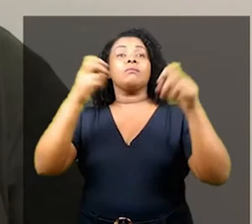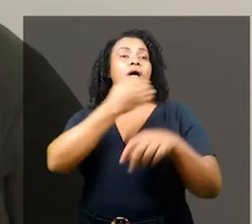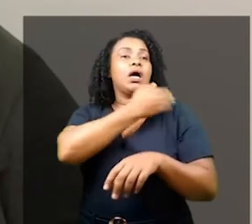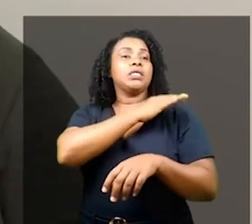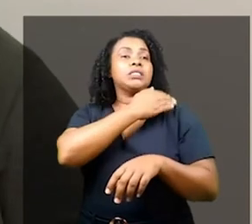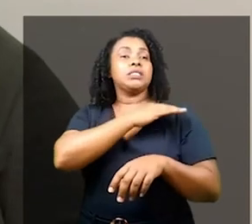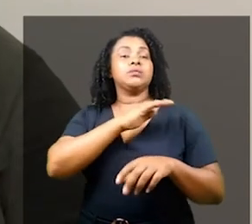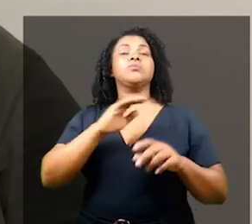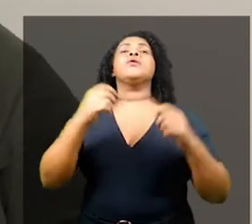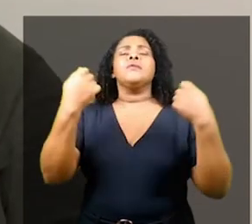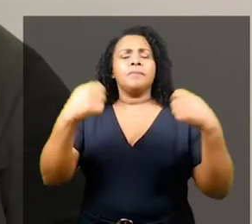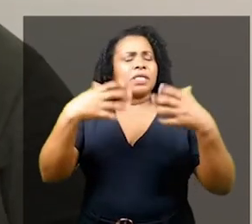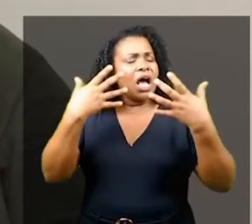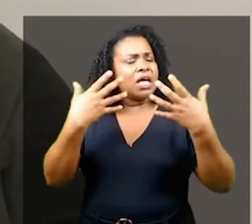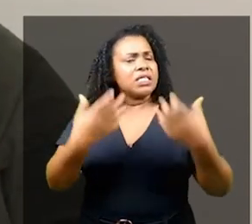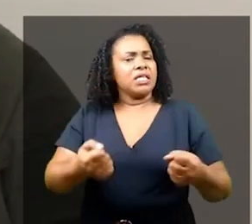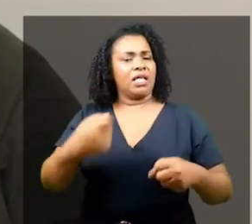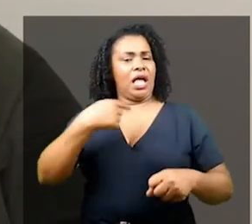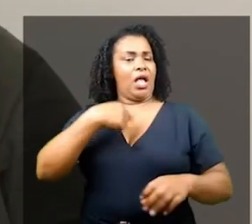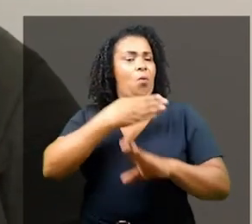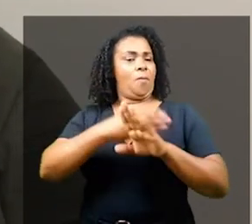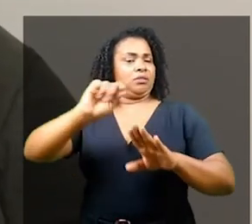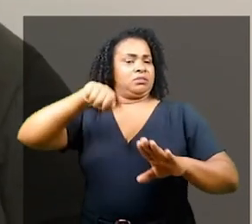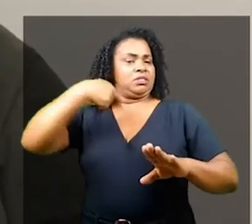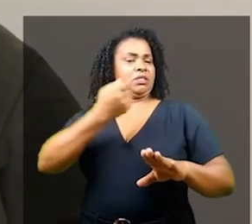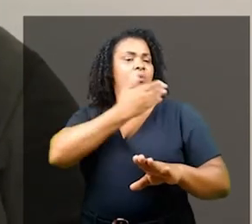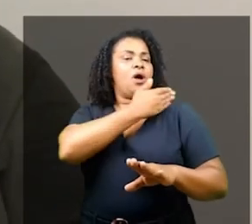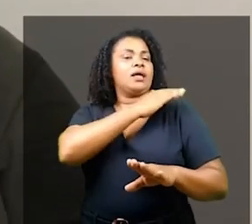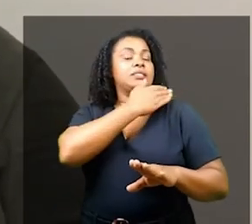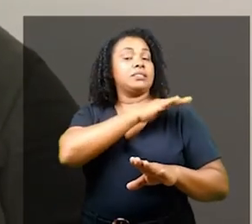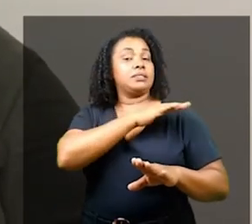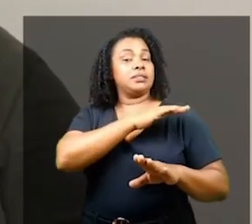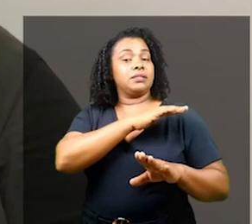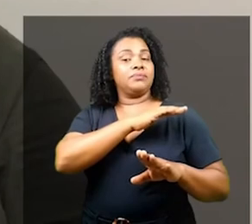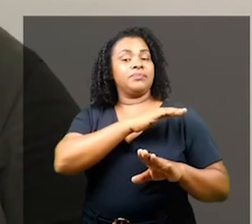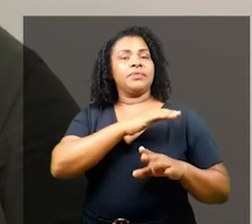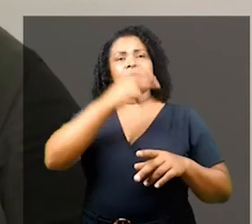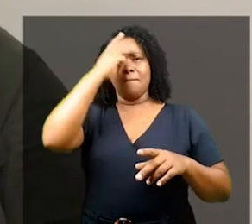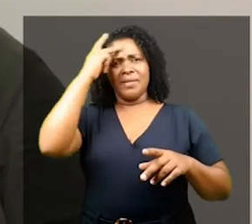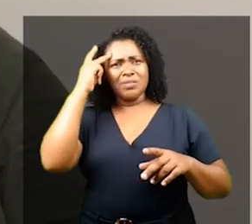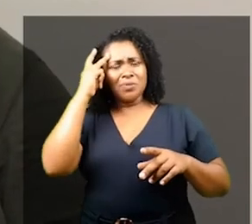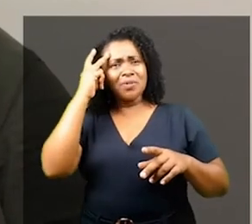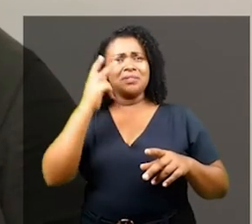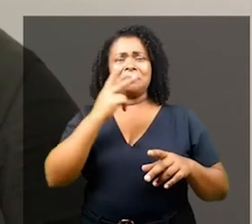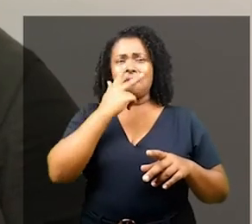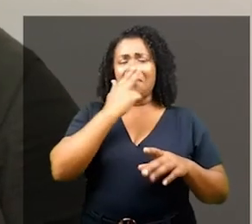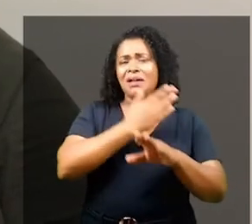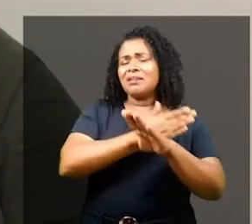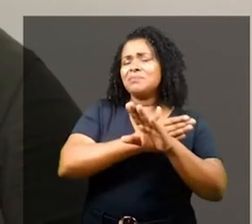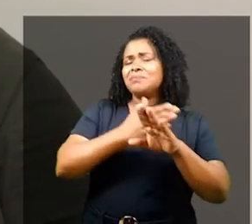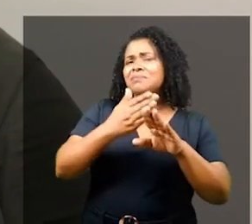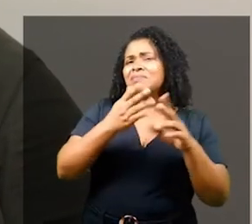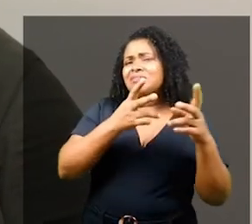e celular. Isso está impregnado no dia a dia. E foi tão assimilado que tem passado despercebido